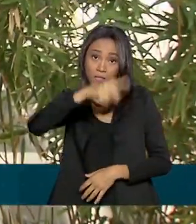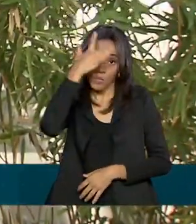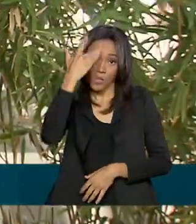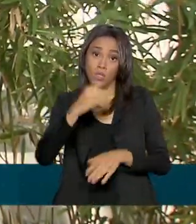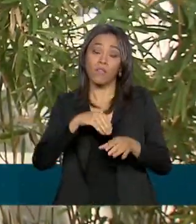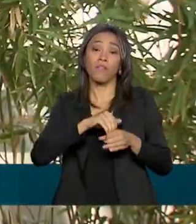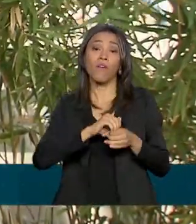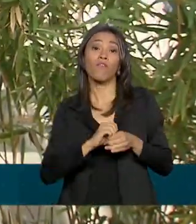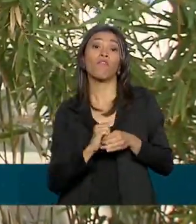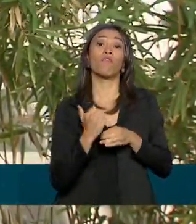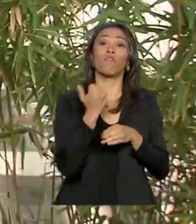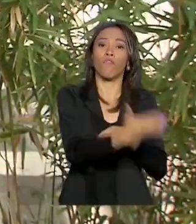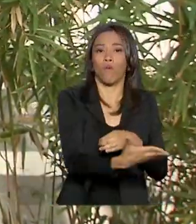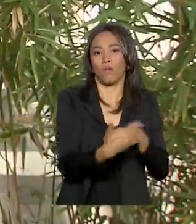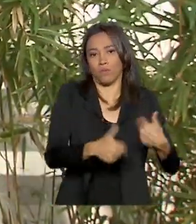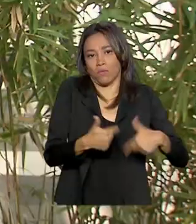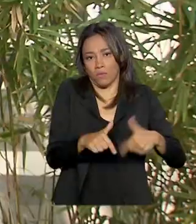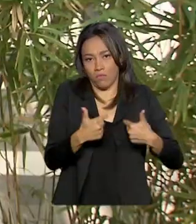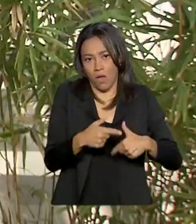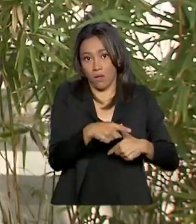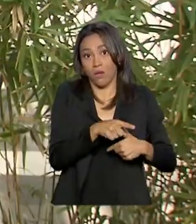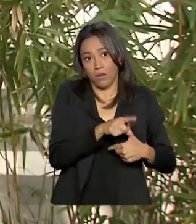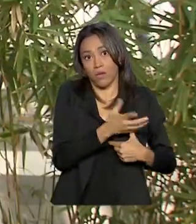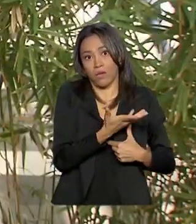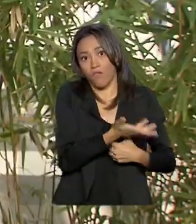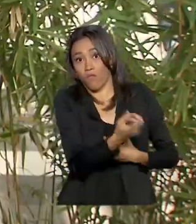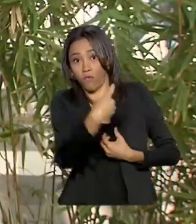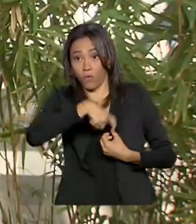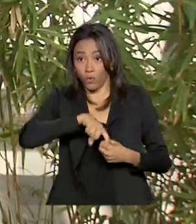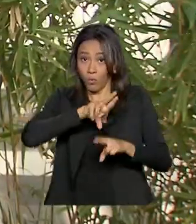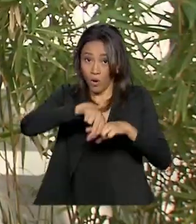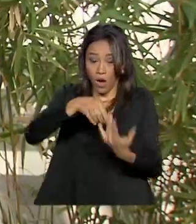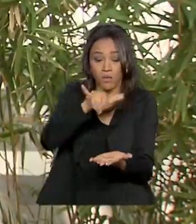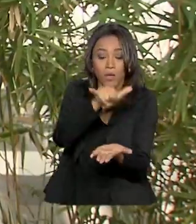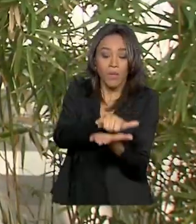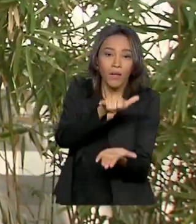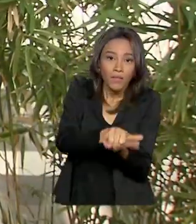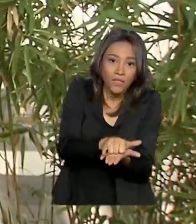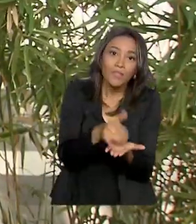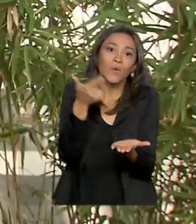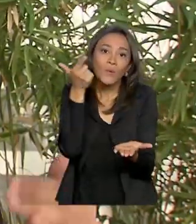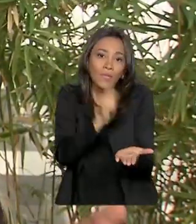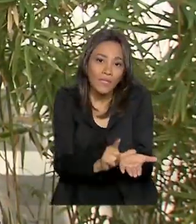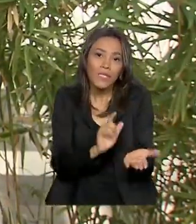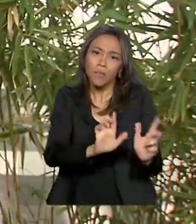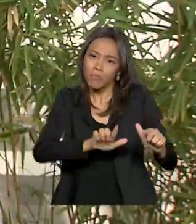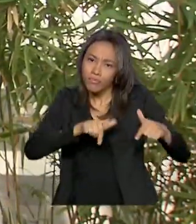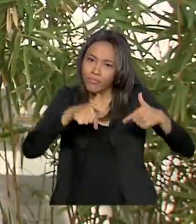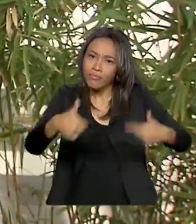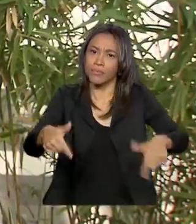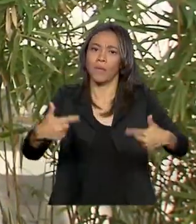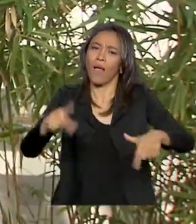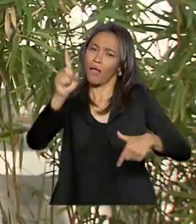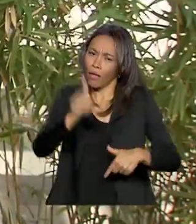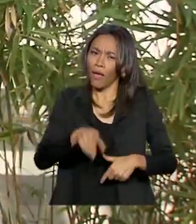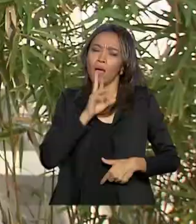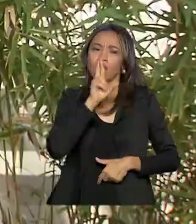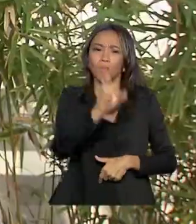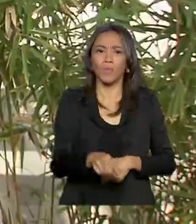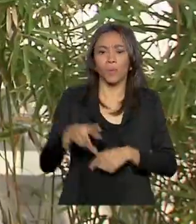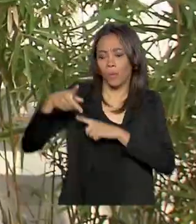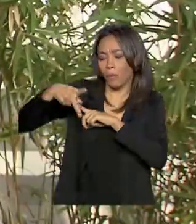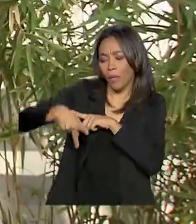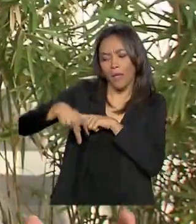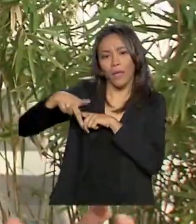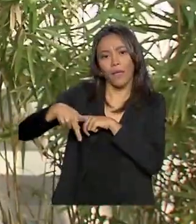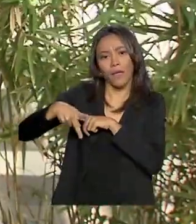mercado, que se inseriram por meio de aplicativos, sejam novamente reabsorvidas pelo mercado, que é o resultado, inclusive, do PNAD,